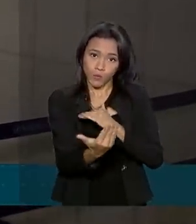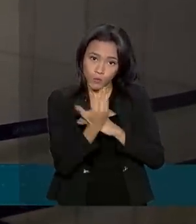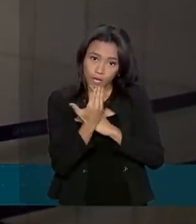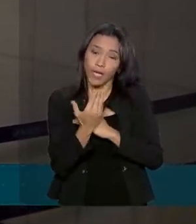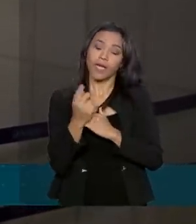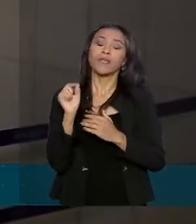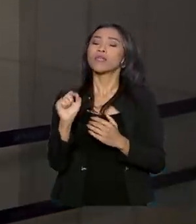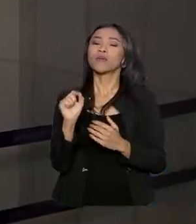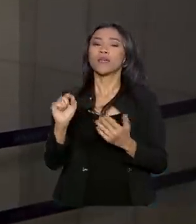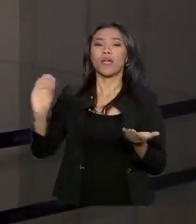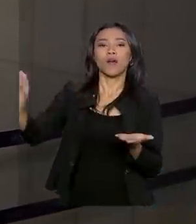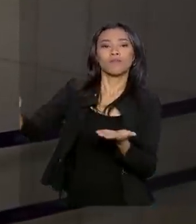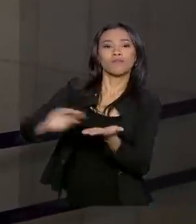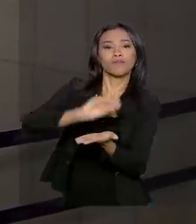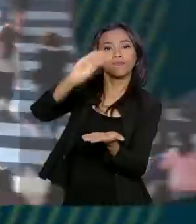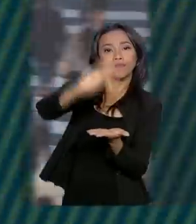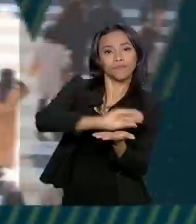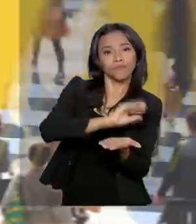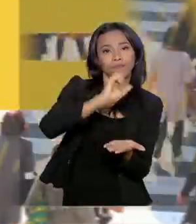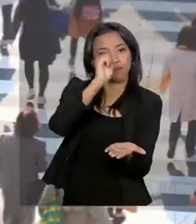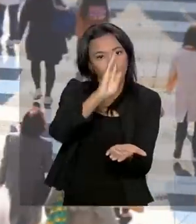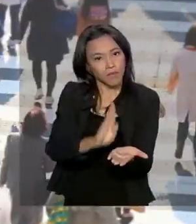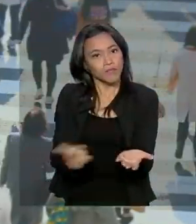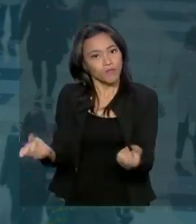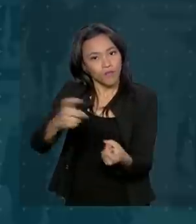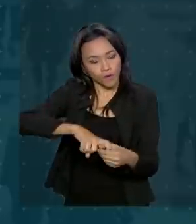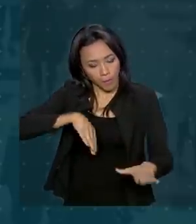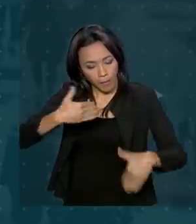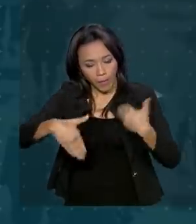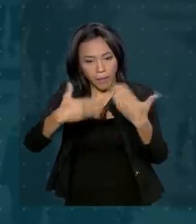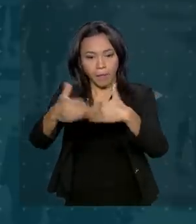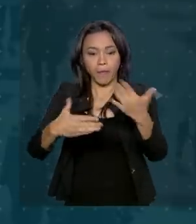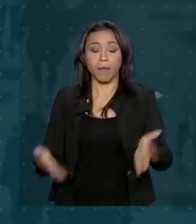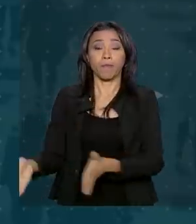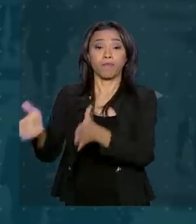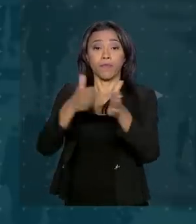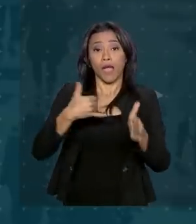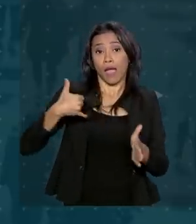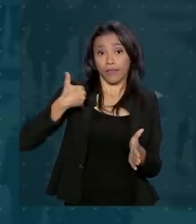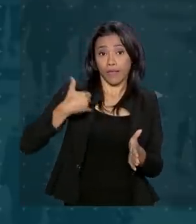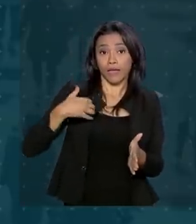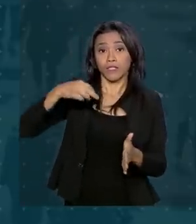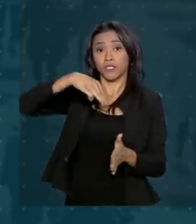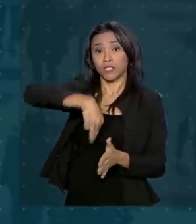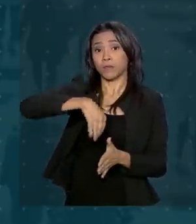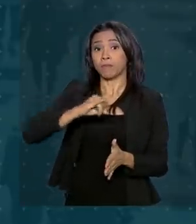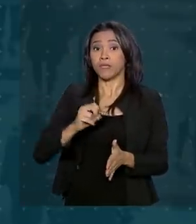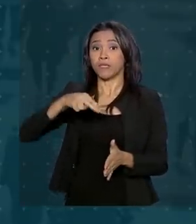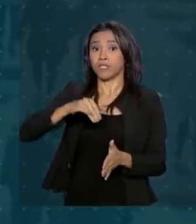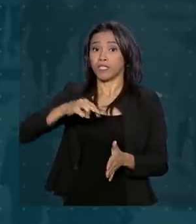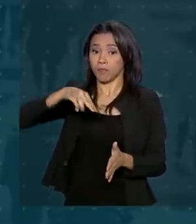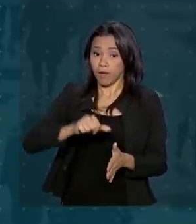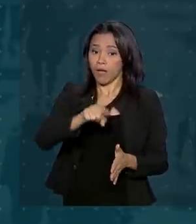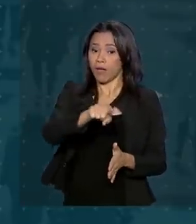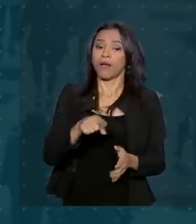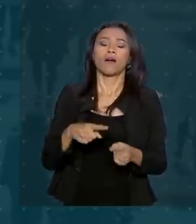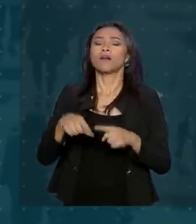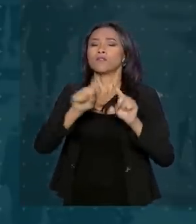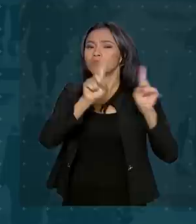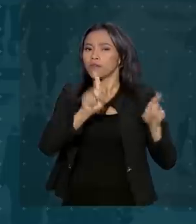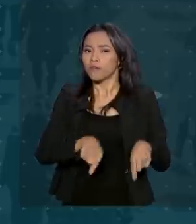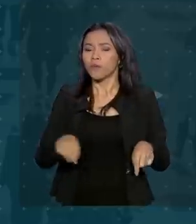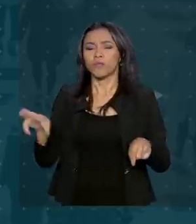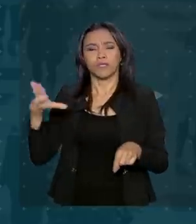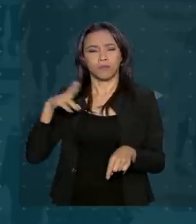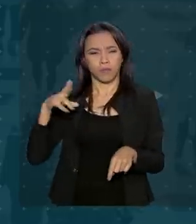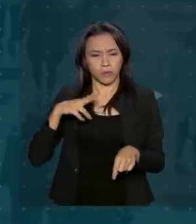investimento voltem para o país. A idade mínima para a aposentadoria de trabalhadores da iniciativa privada e servidores públicos